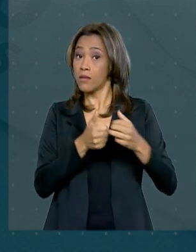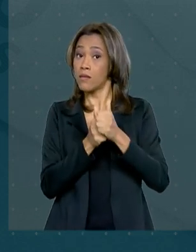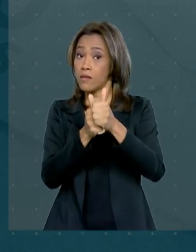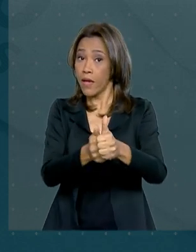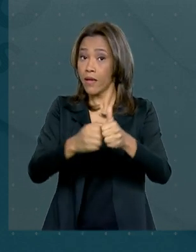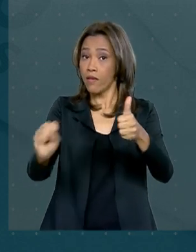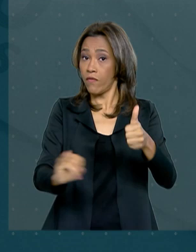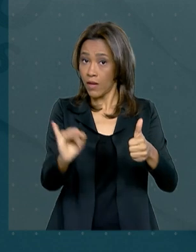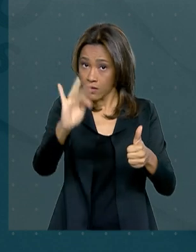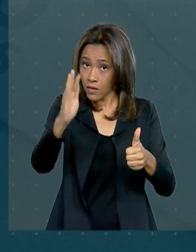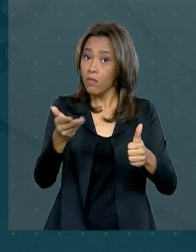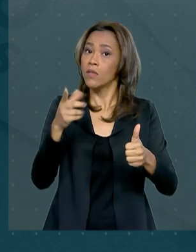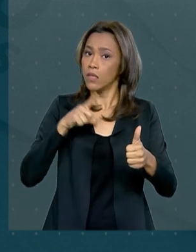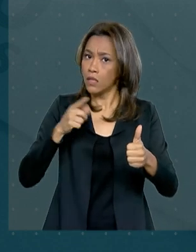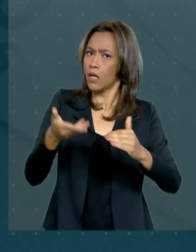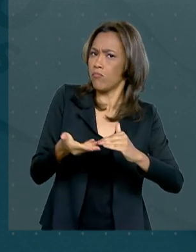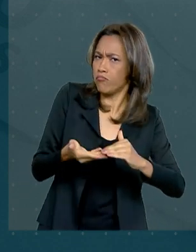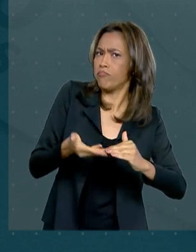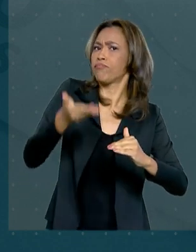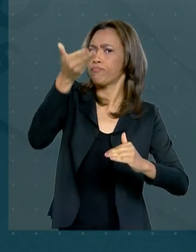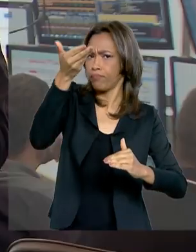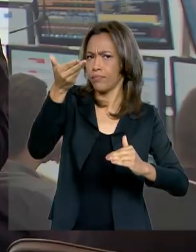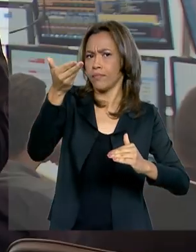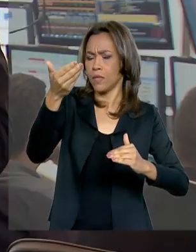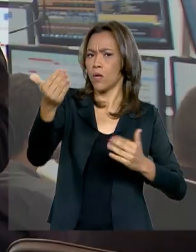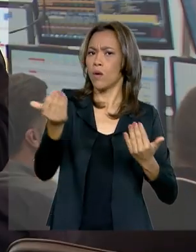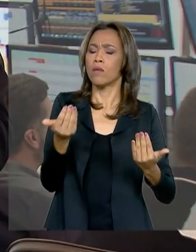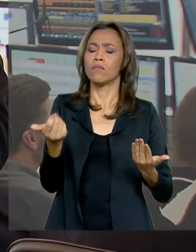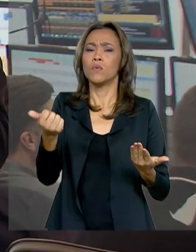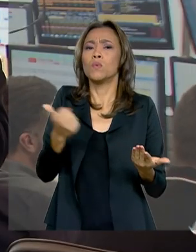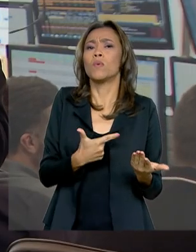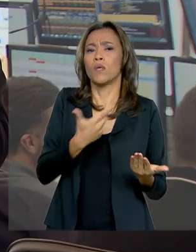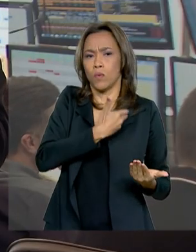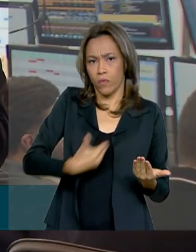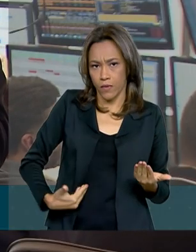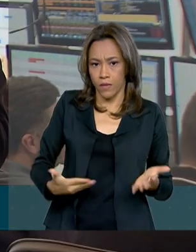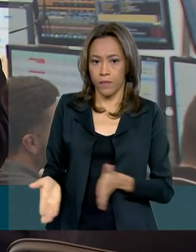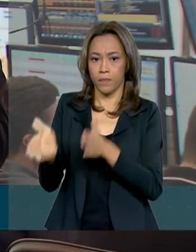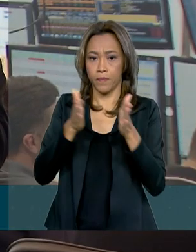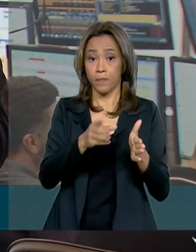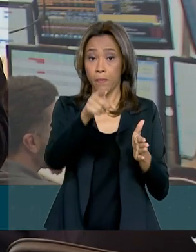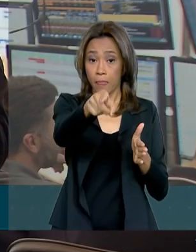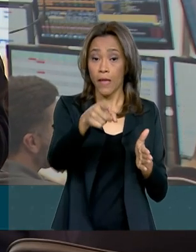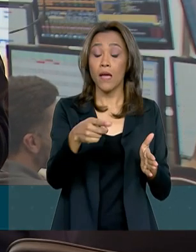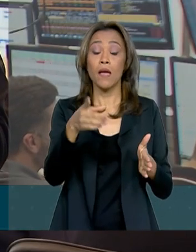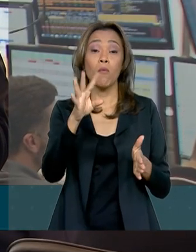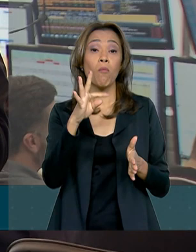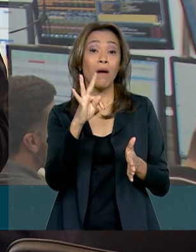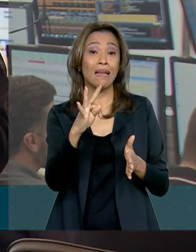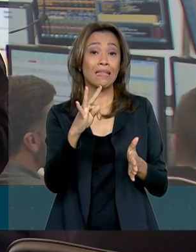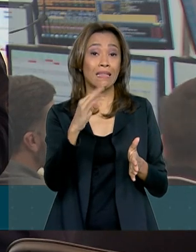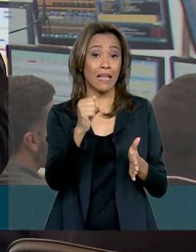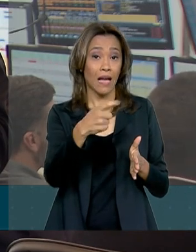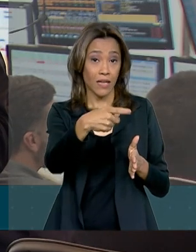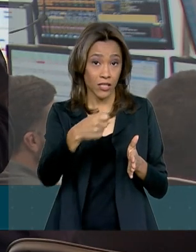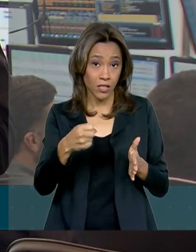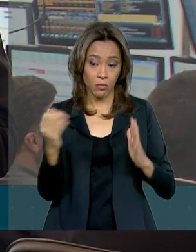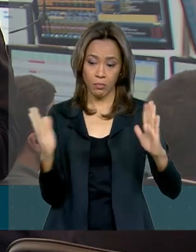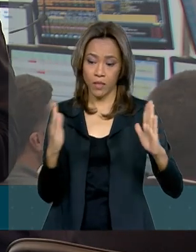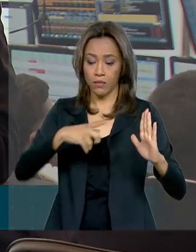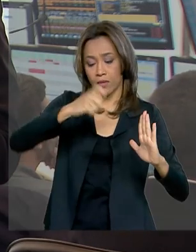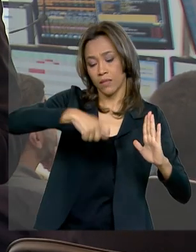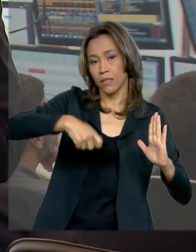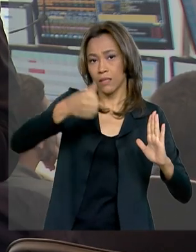rende um pouco acima do índice oficial do governo. O mercado financeiro projeta uma taxa básica de juros para os próximos seis meses